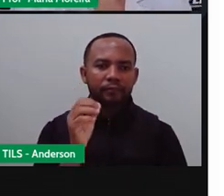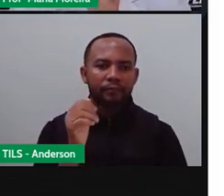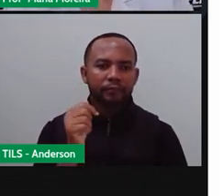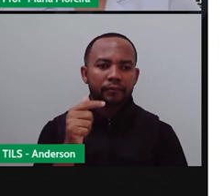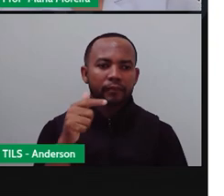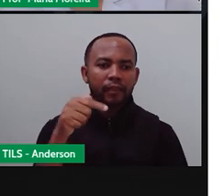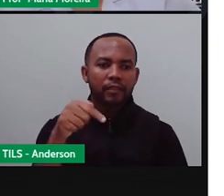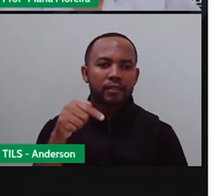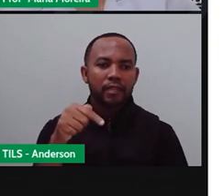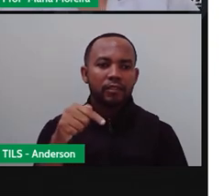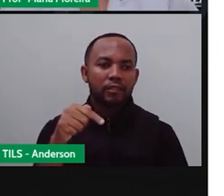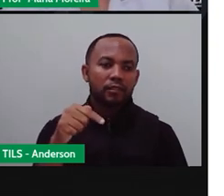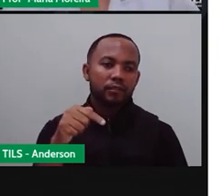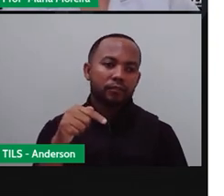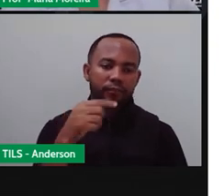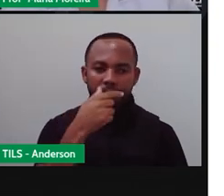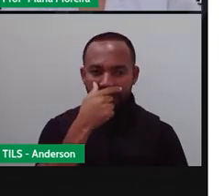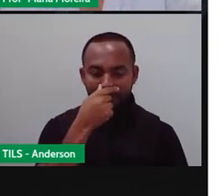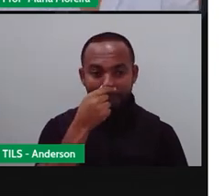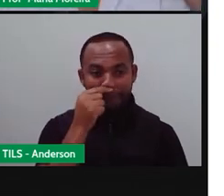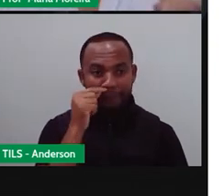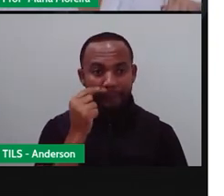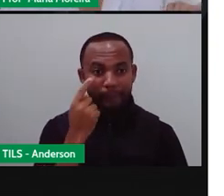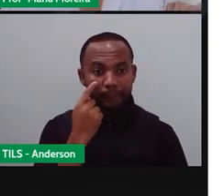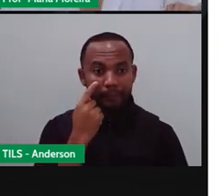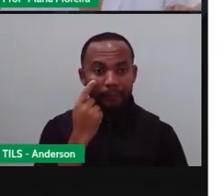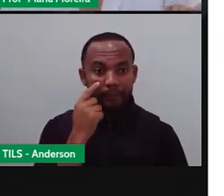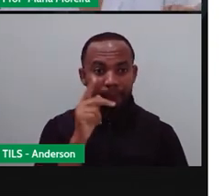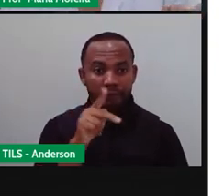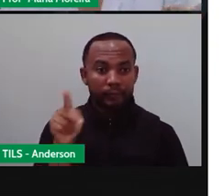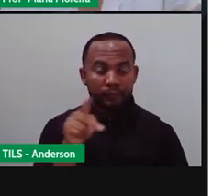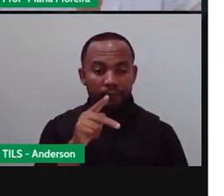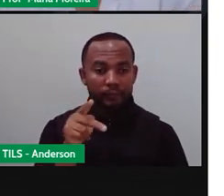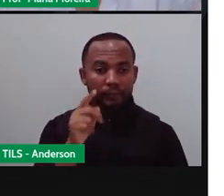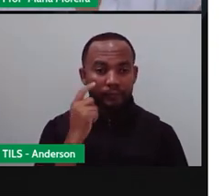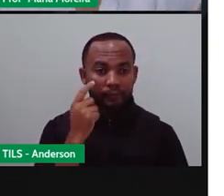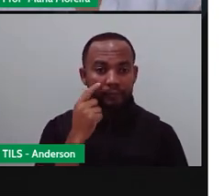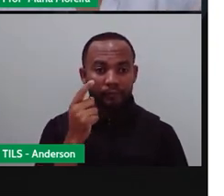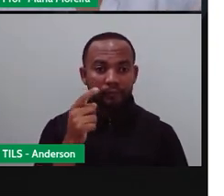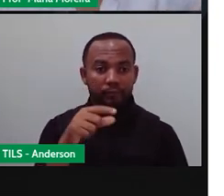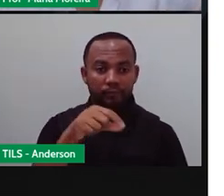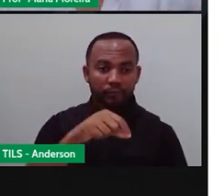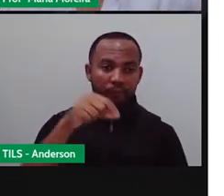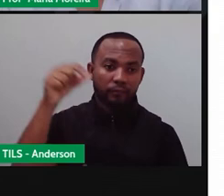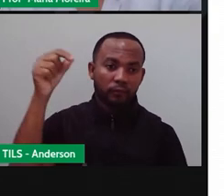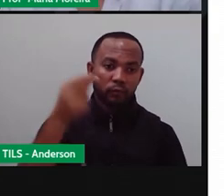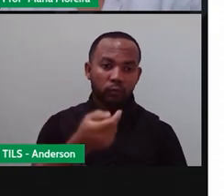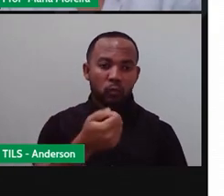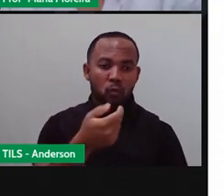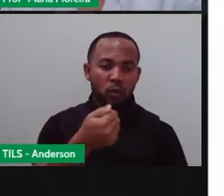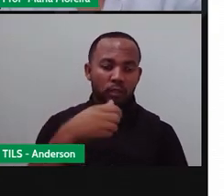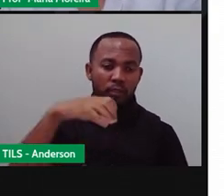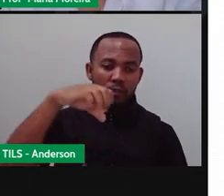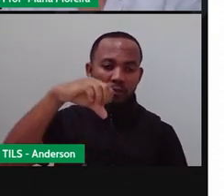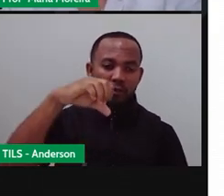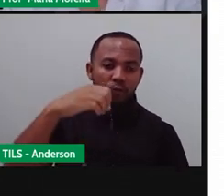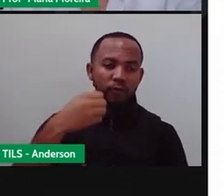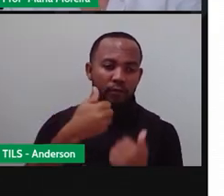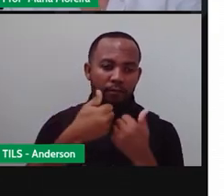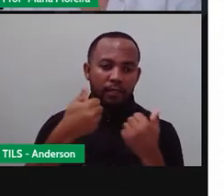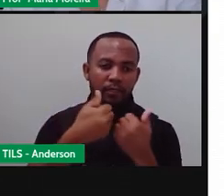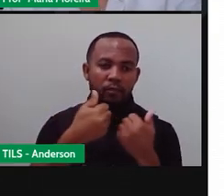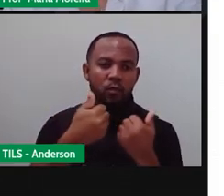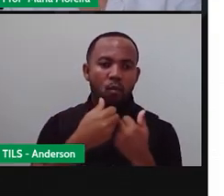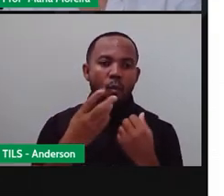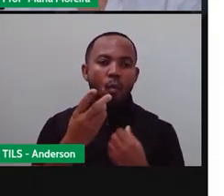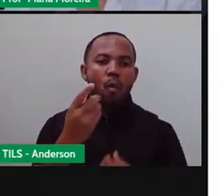sete, oito. Que a Pro ainda falou, olha, tem que puxar esse negocinho aqui pra baixo porque tá quase no nove. Não é isso? Então, quantos